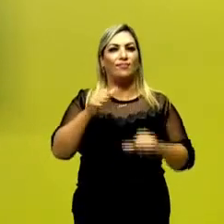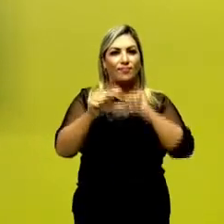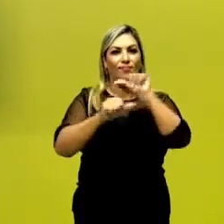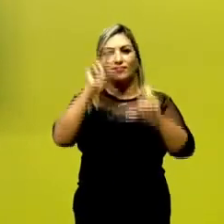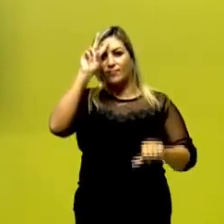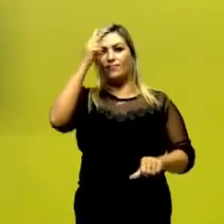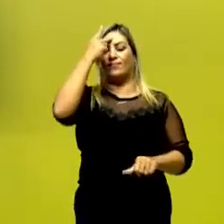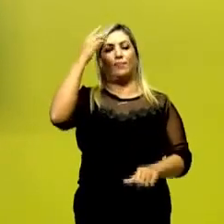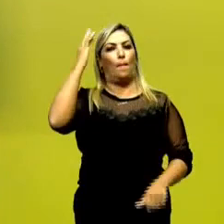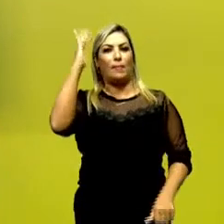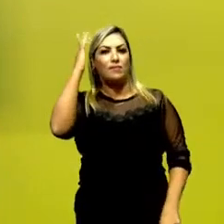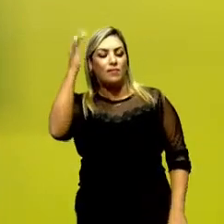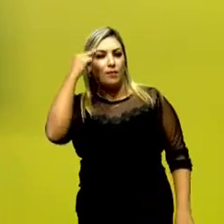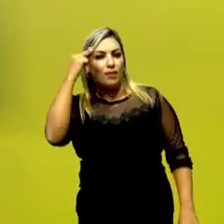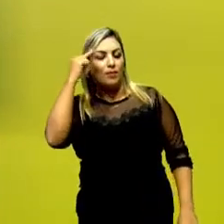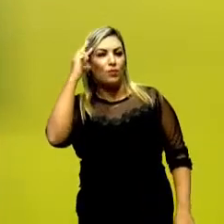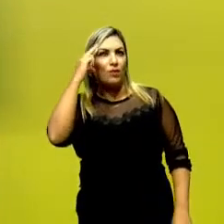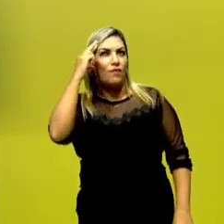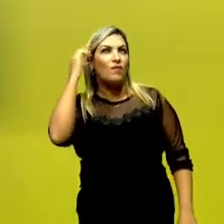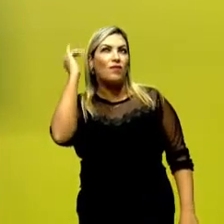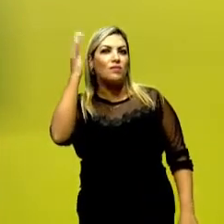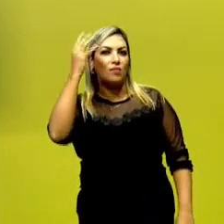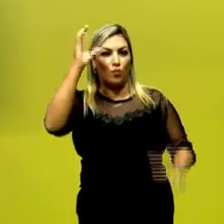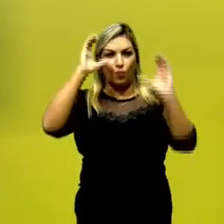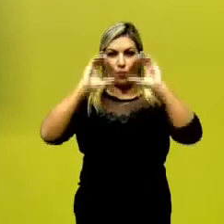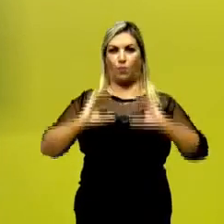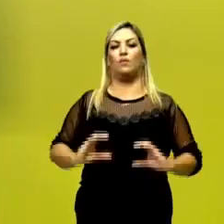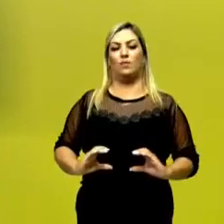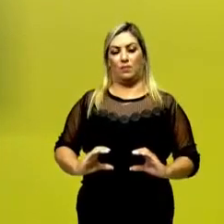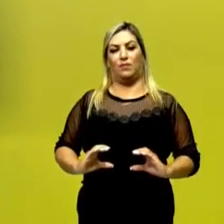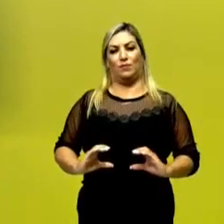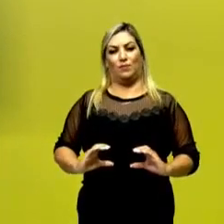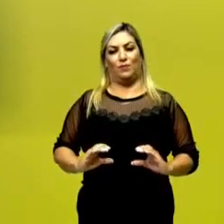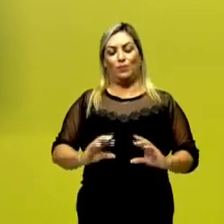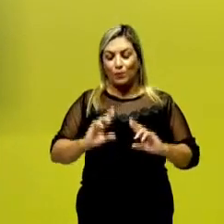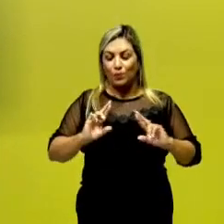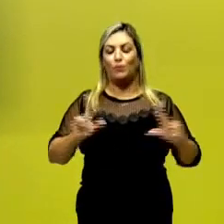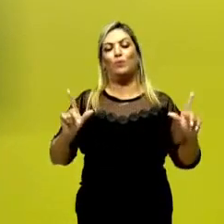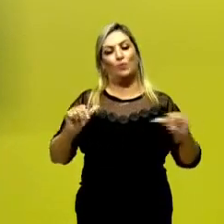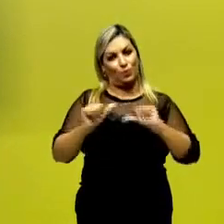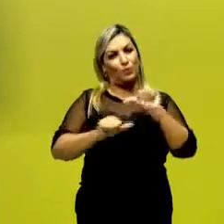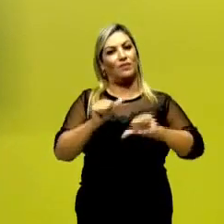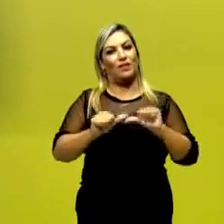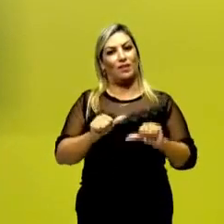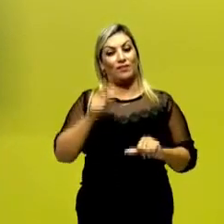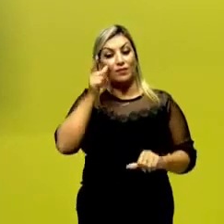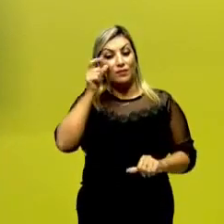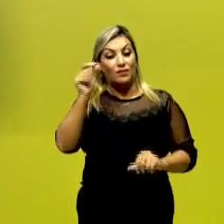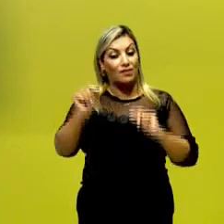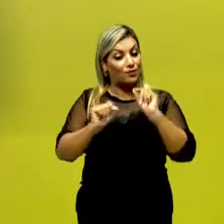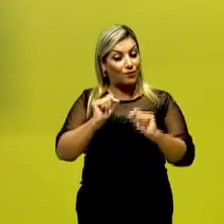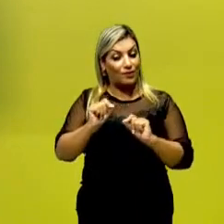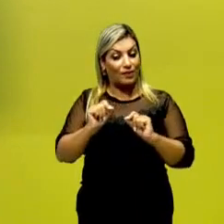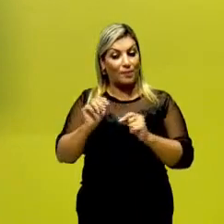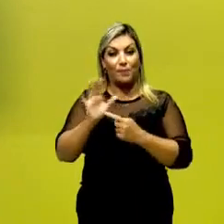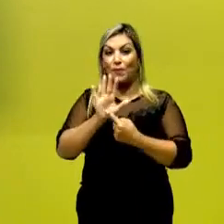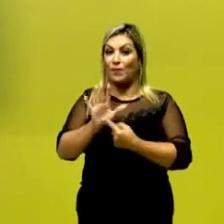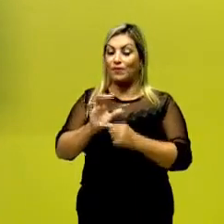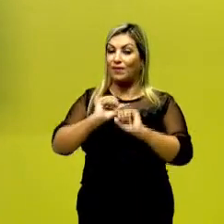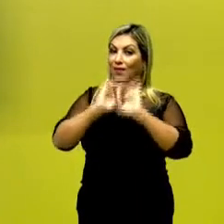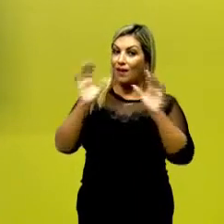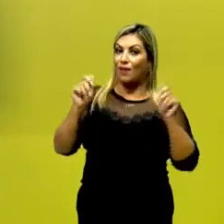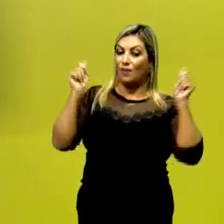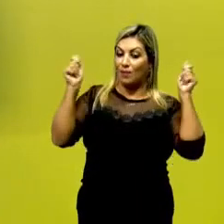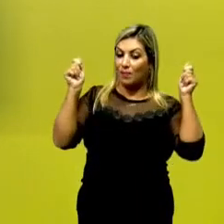mudança de pensamento, uma mudança de comportamento. E olha só o que fica interessante e evidenciado